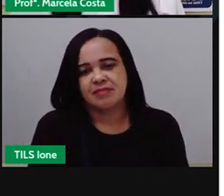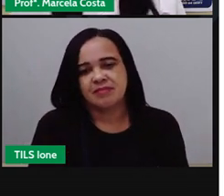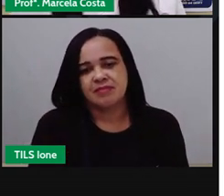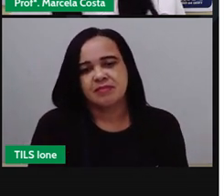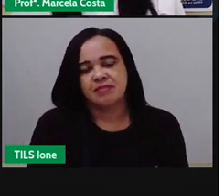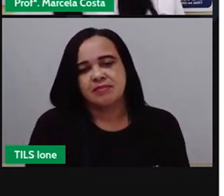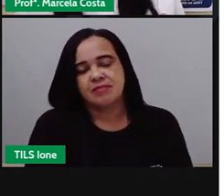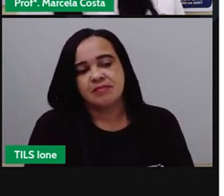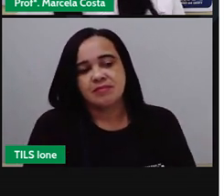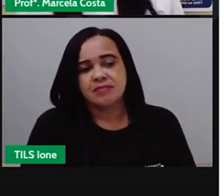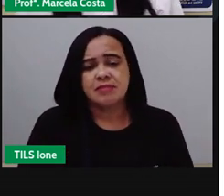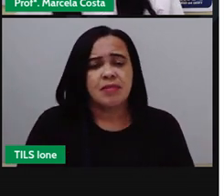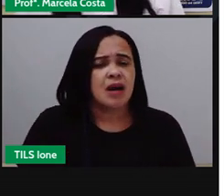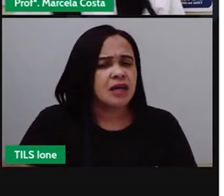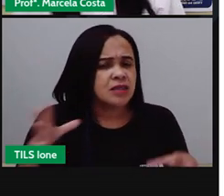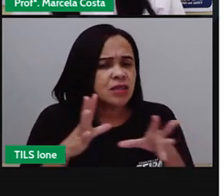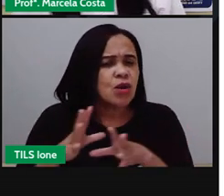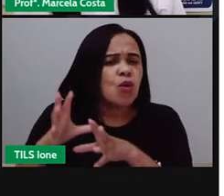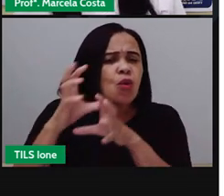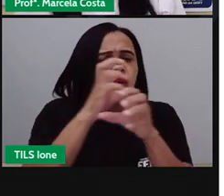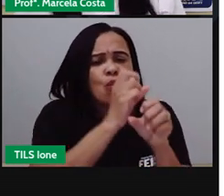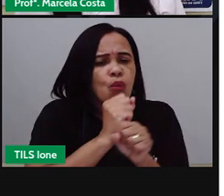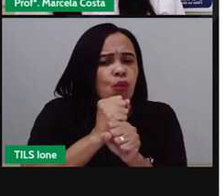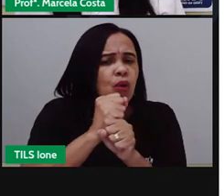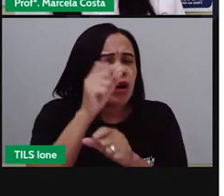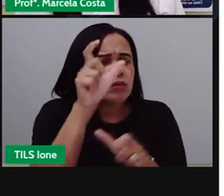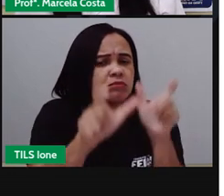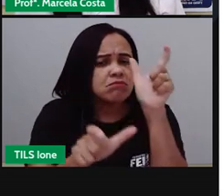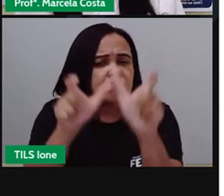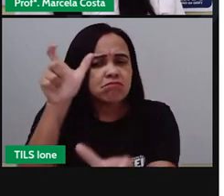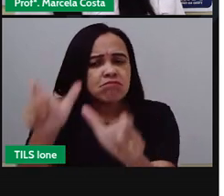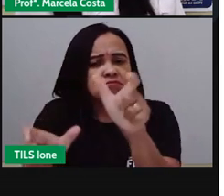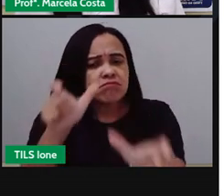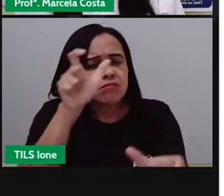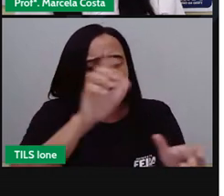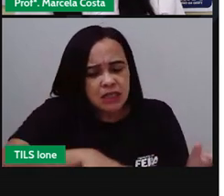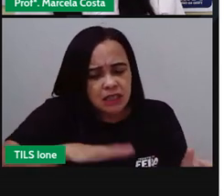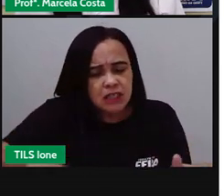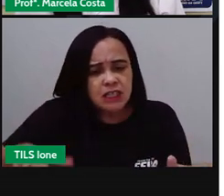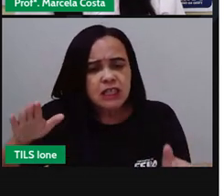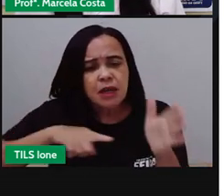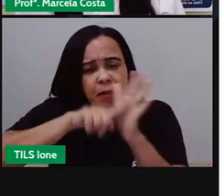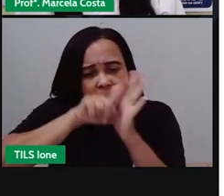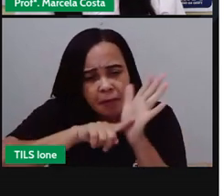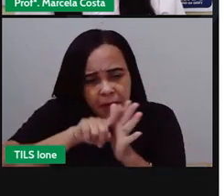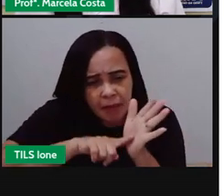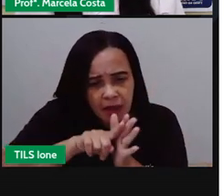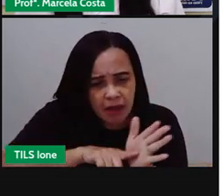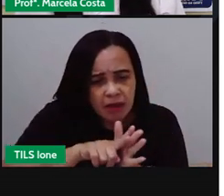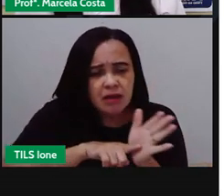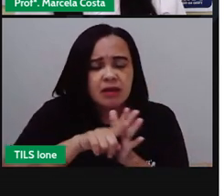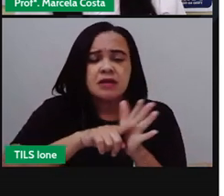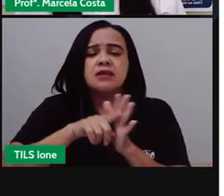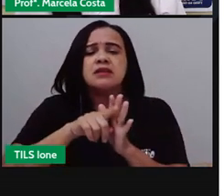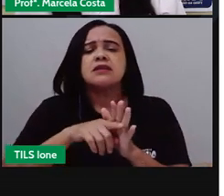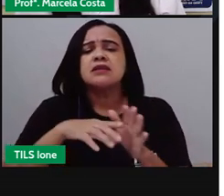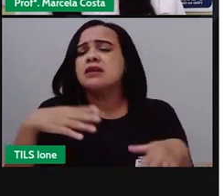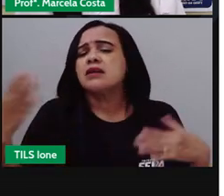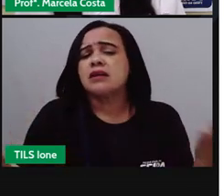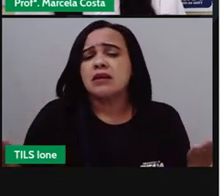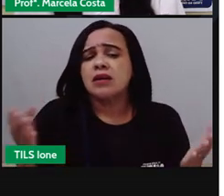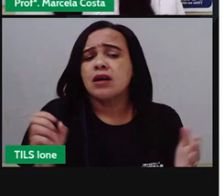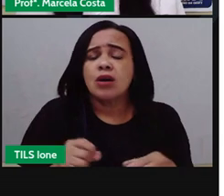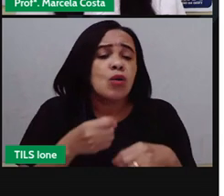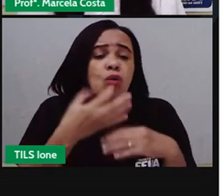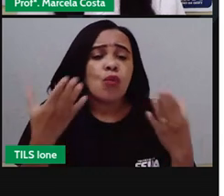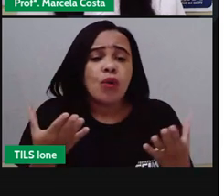tocar quantas crianças participaram da pesquisa então para saber quantas